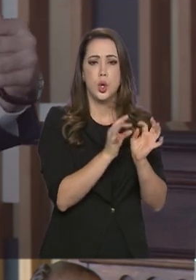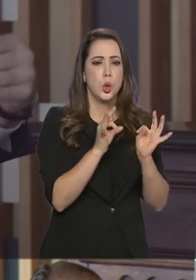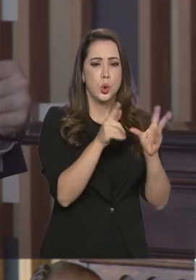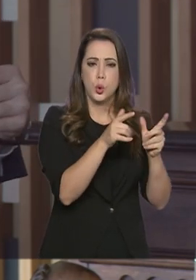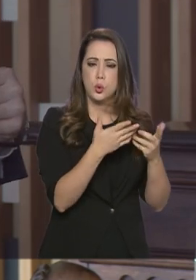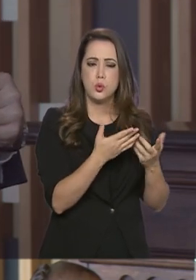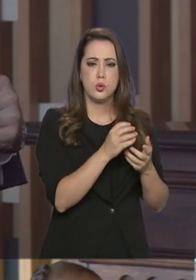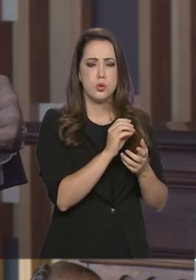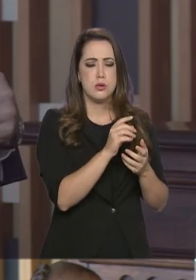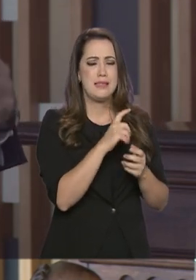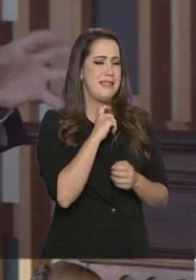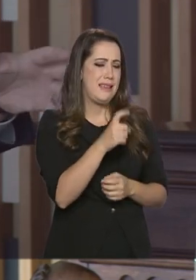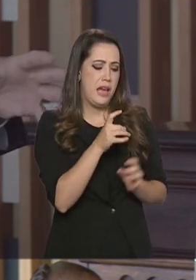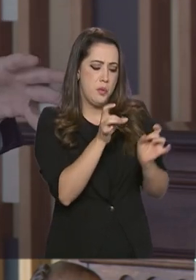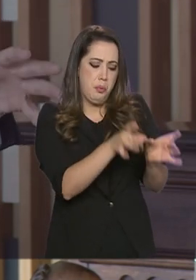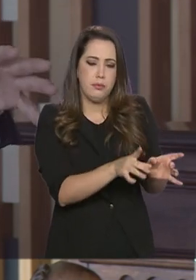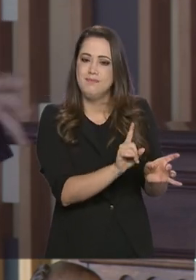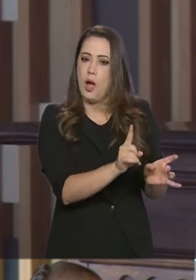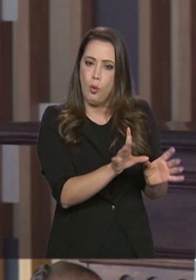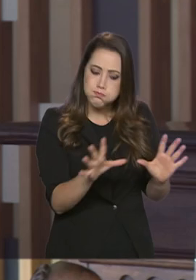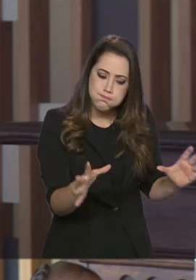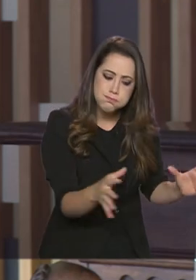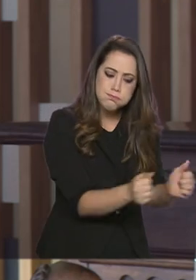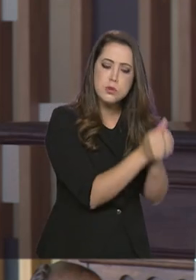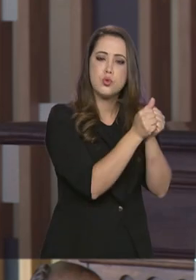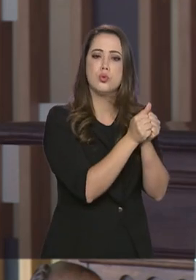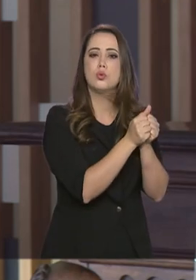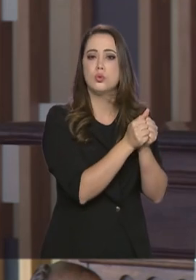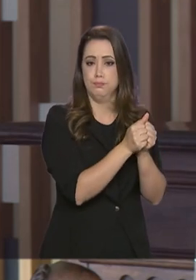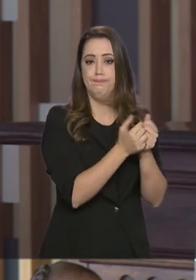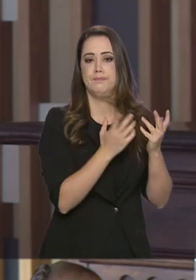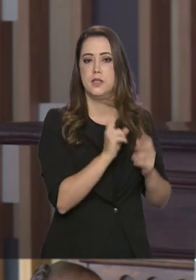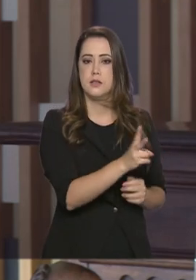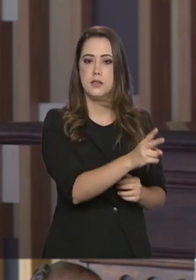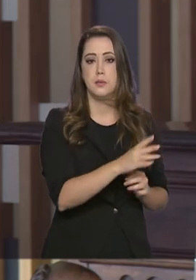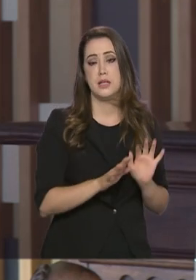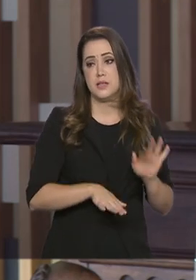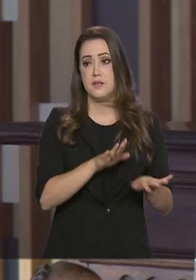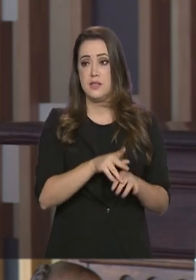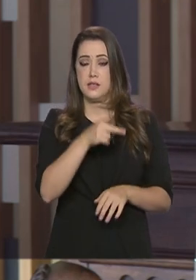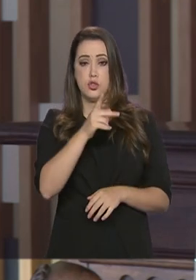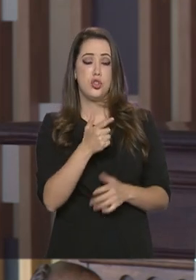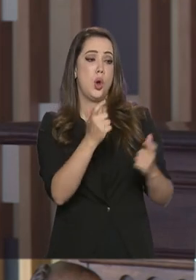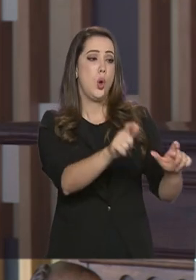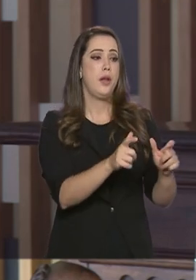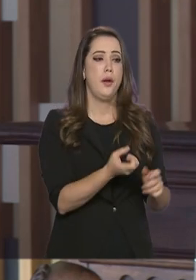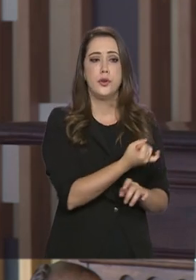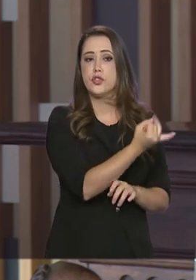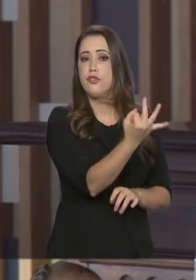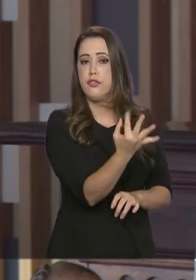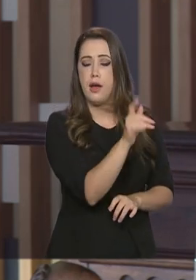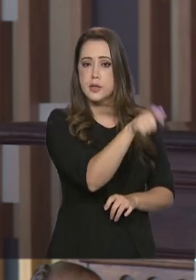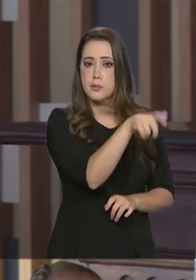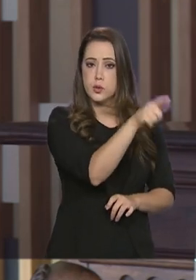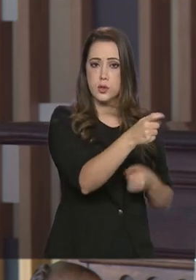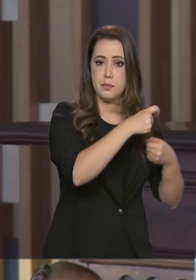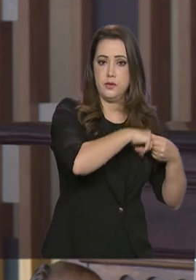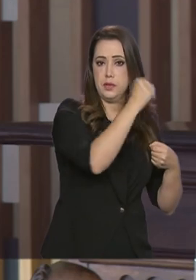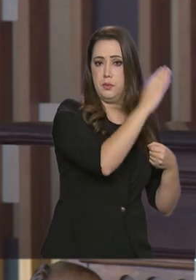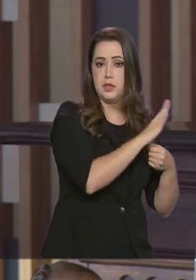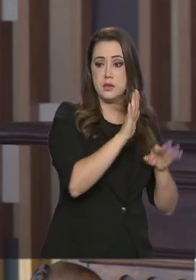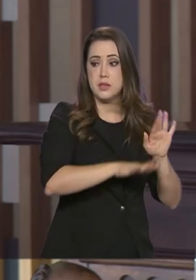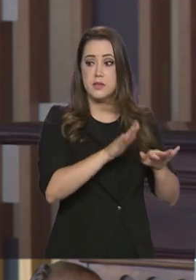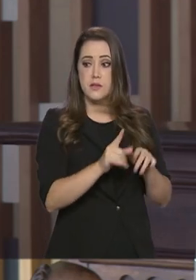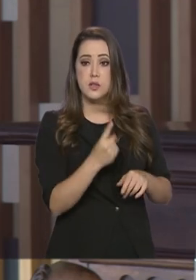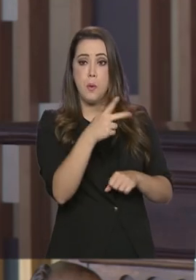brasileiros que estavam em dificuldade para retornar, como Portugal, e países onde havia um brasileiro, dois, três, cinco. E